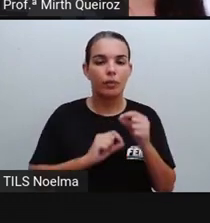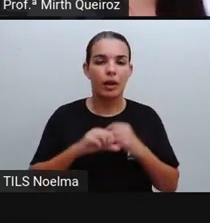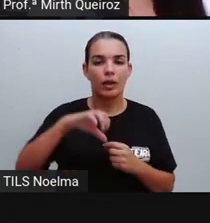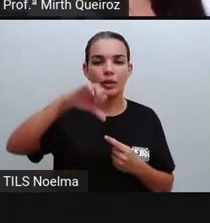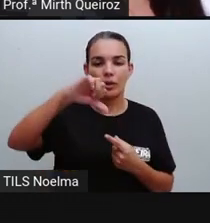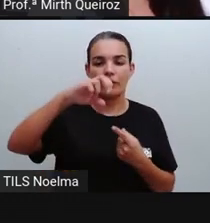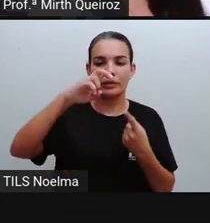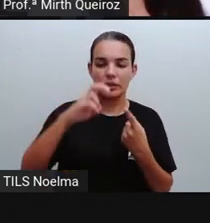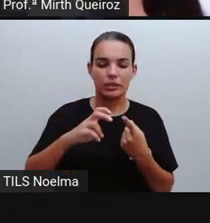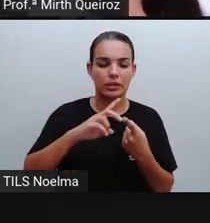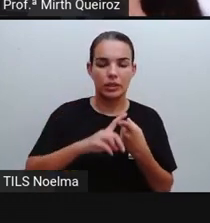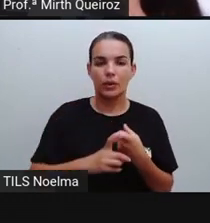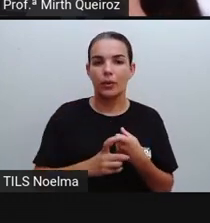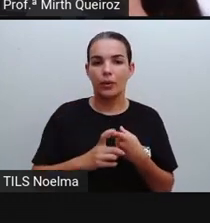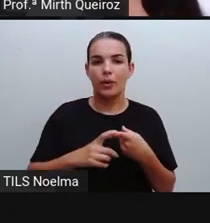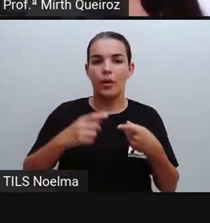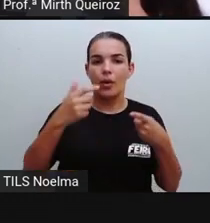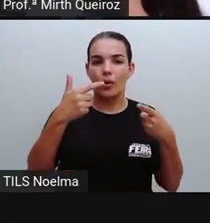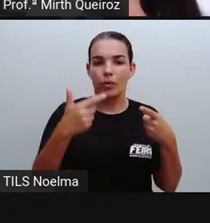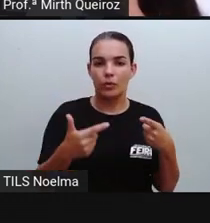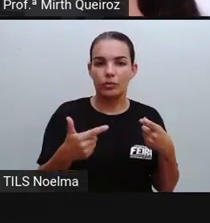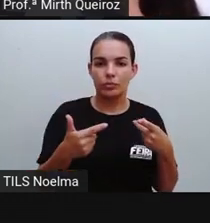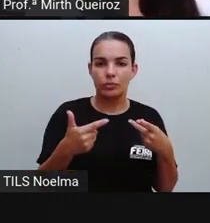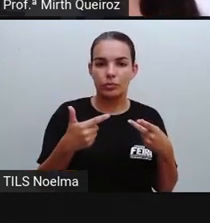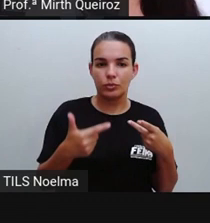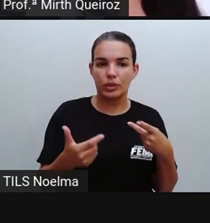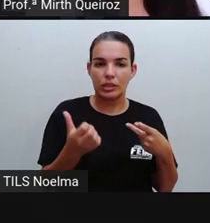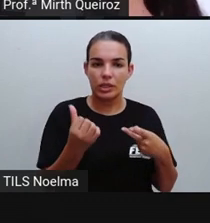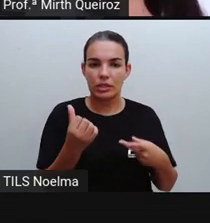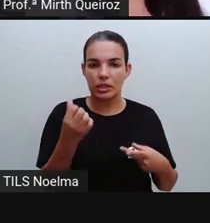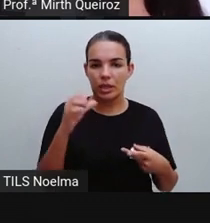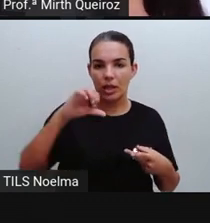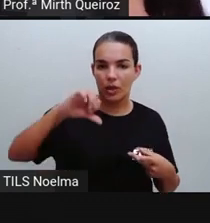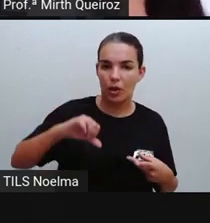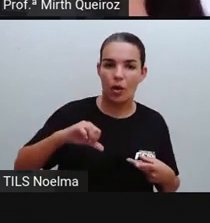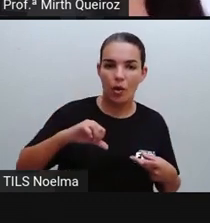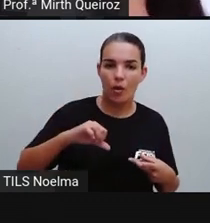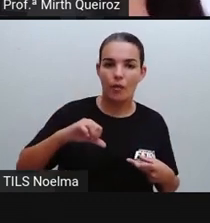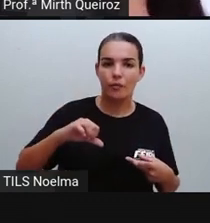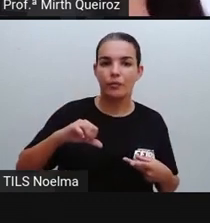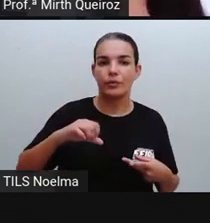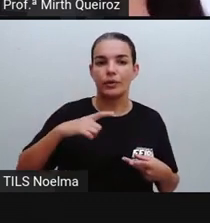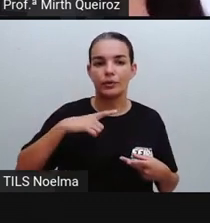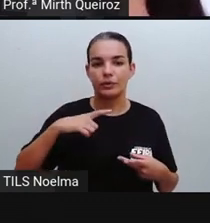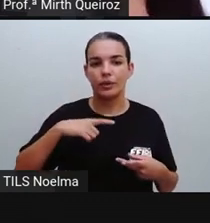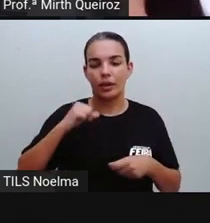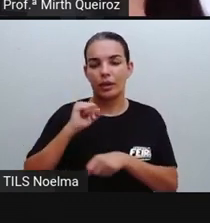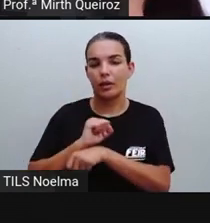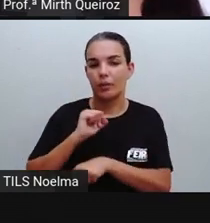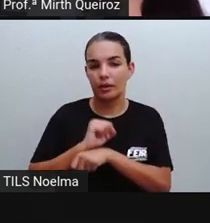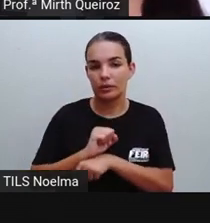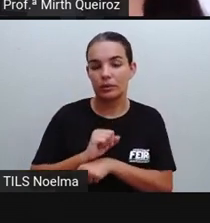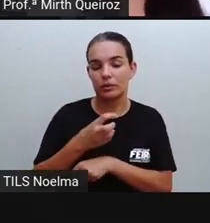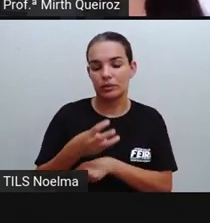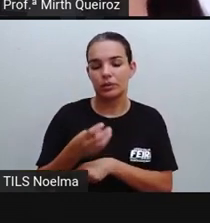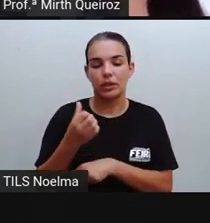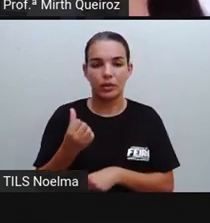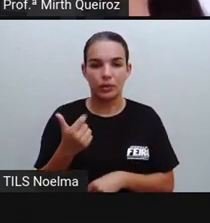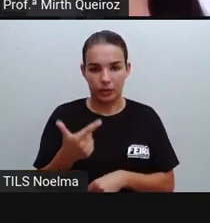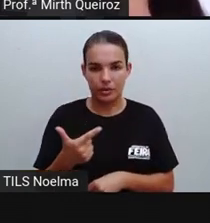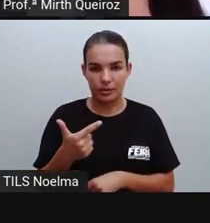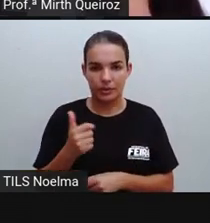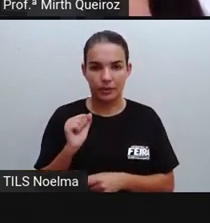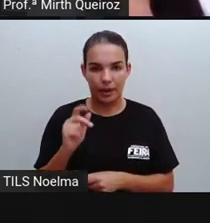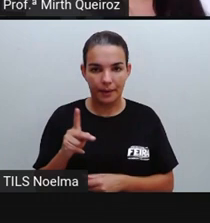confirmados. Descartados, nós temos 269. Aguardando o resultado aí, 32, certo?